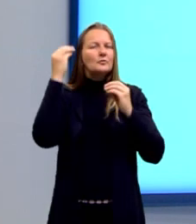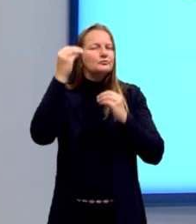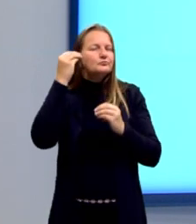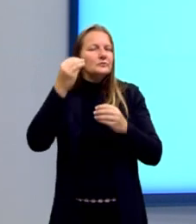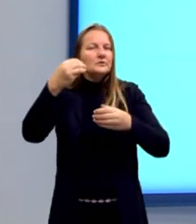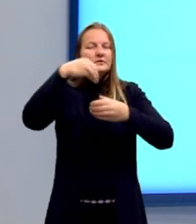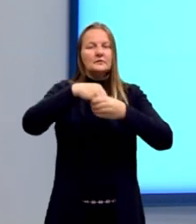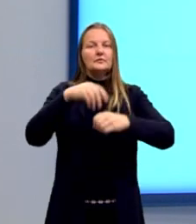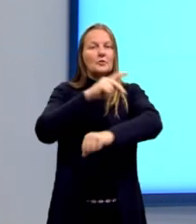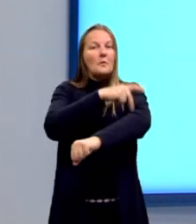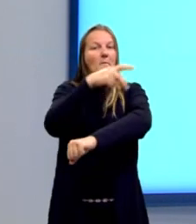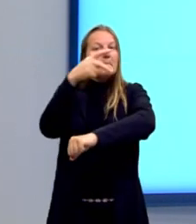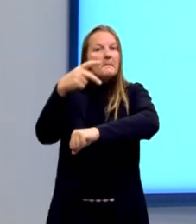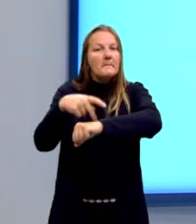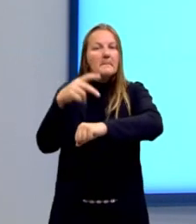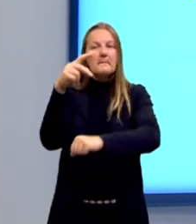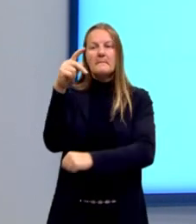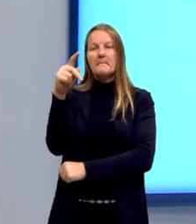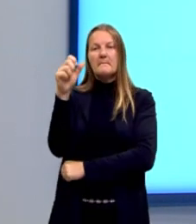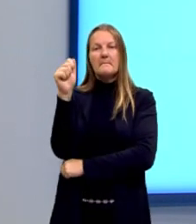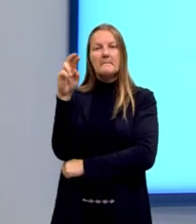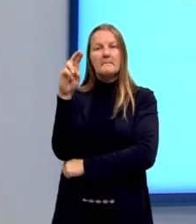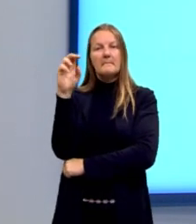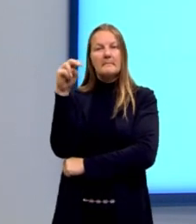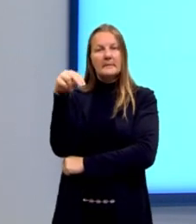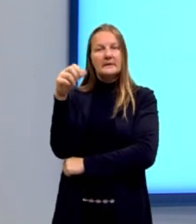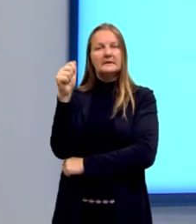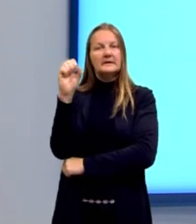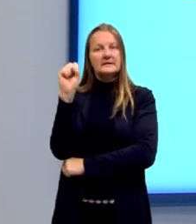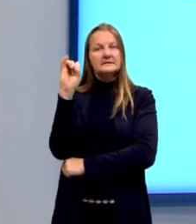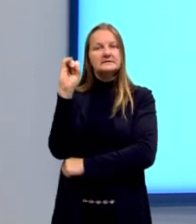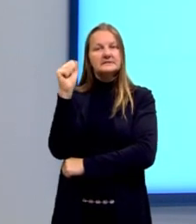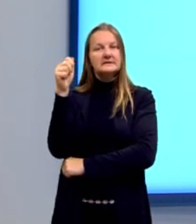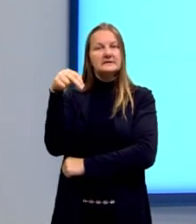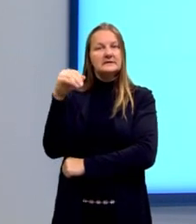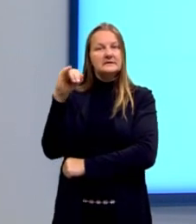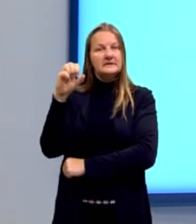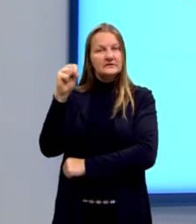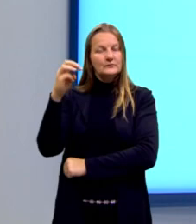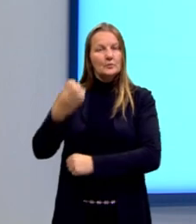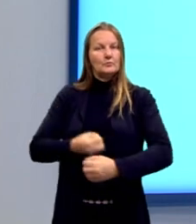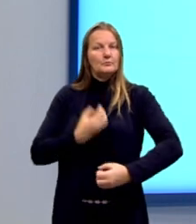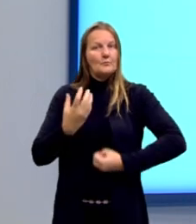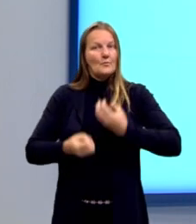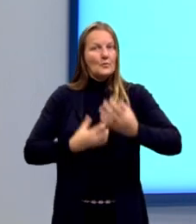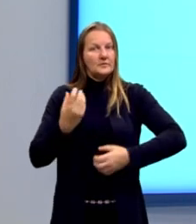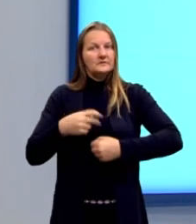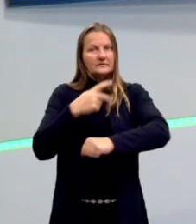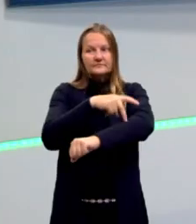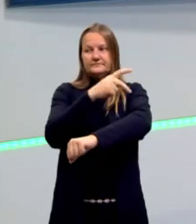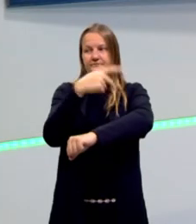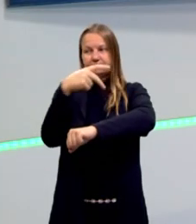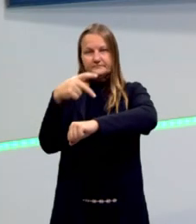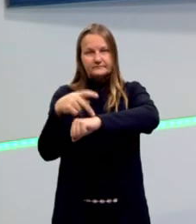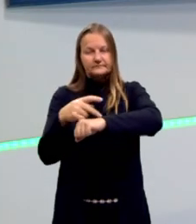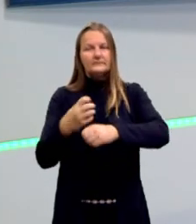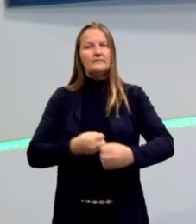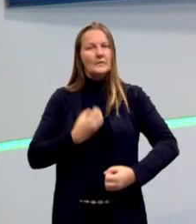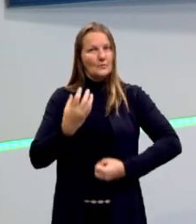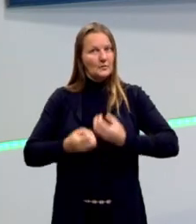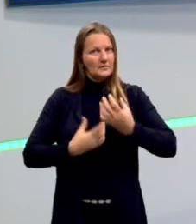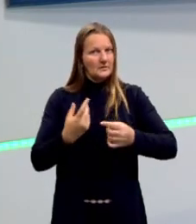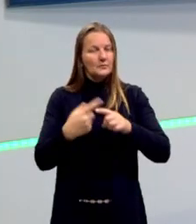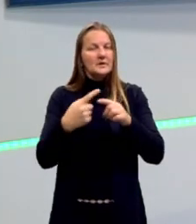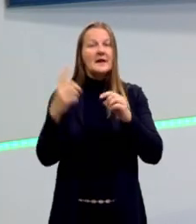E o Parnasianismo, que a gente vai trabalhar separado, que é uma parte de poesia. Mas todos estão acontecendo ao mesmo tempo por causa